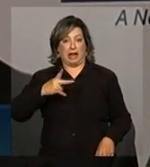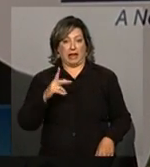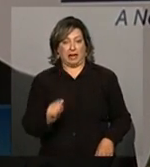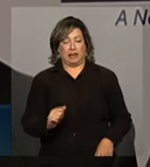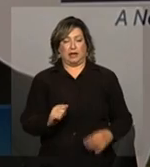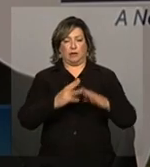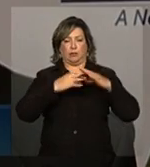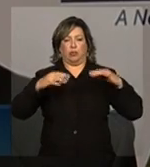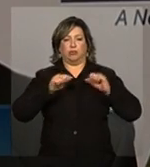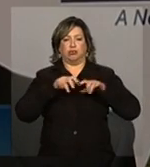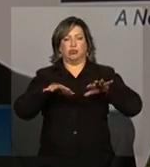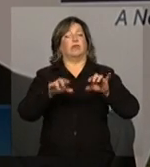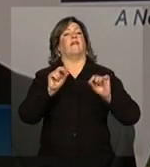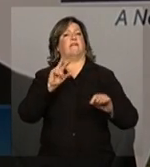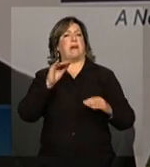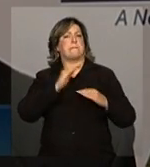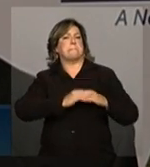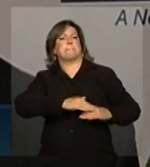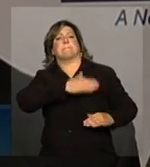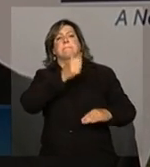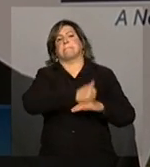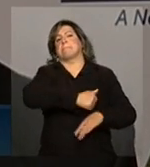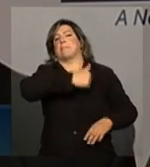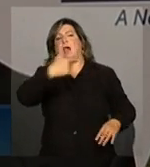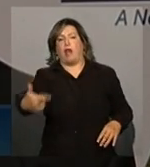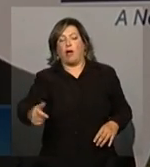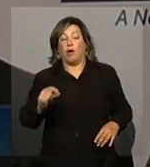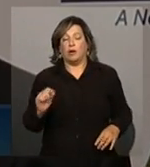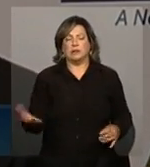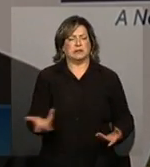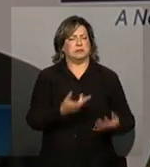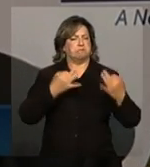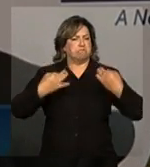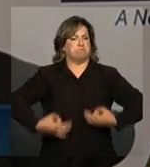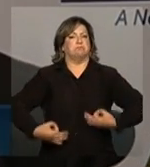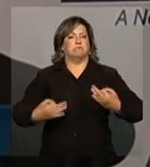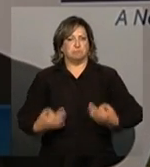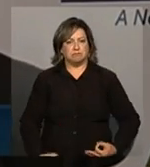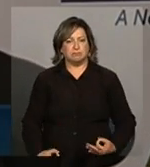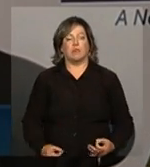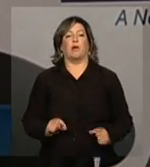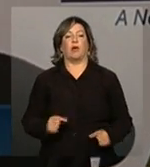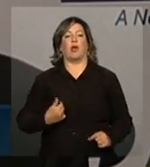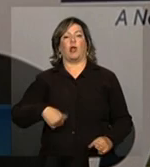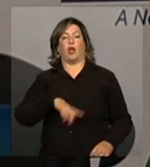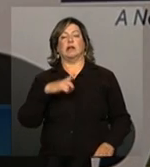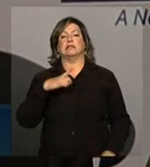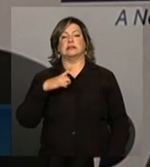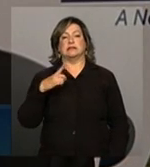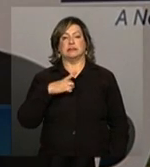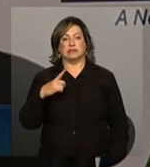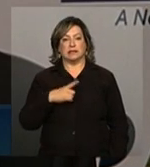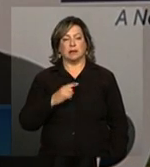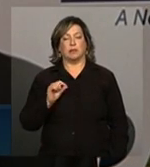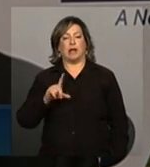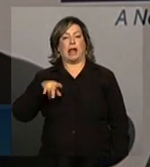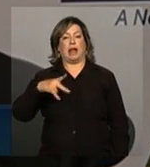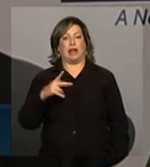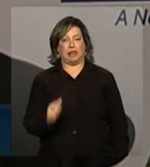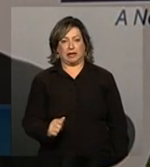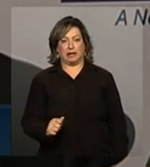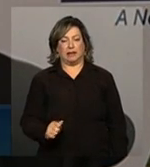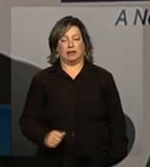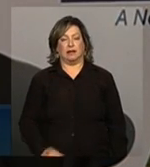vai ser ainda superior à excelente performance que nós temos na operação da linha